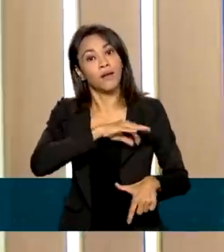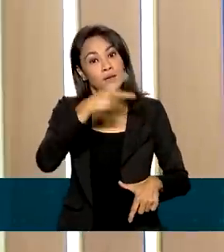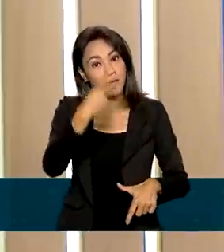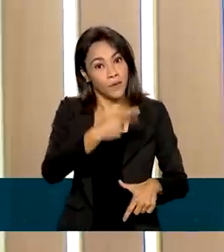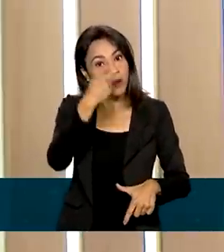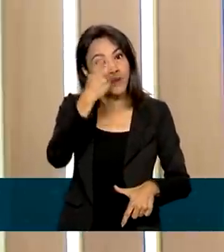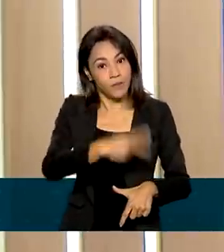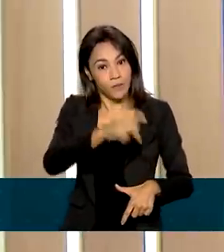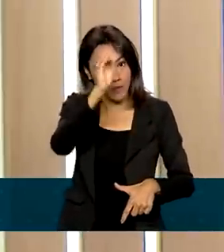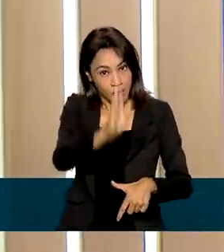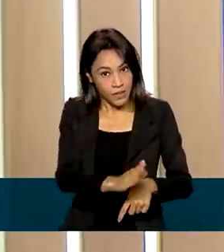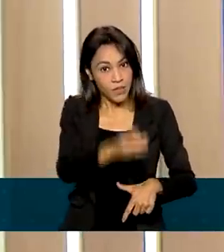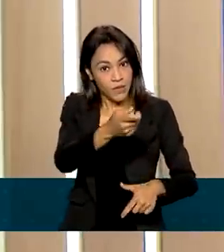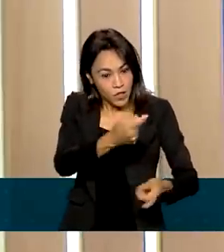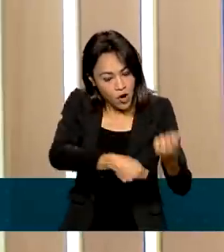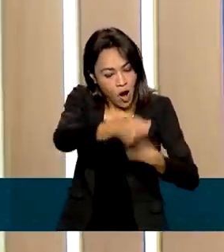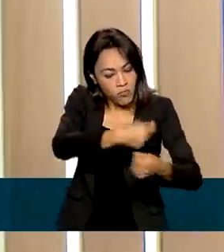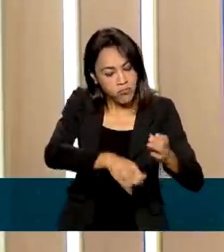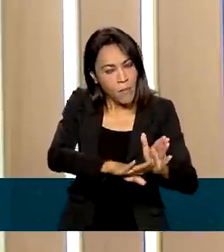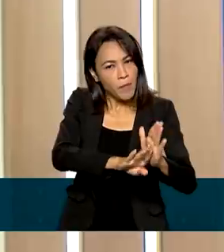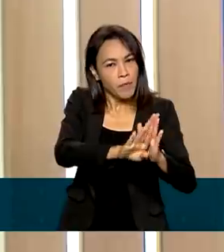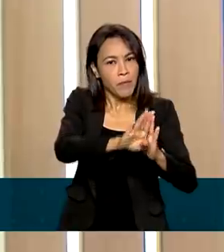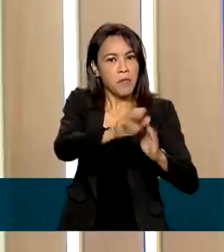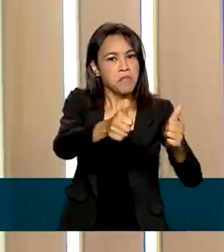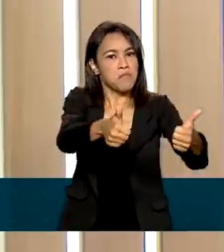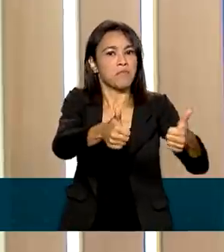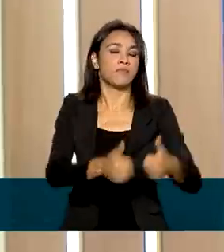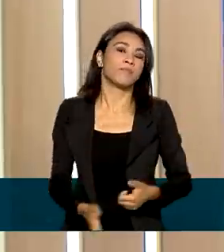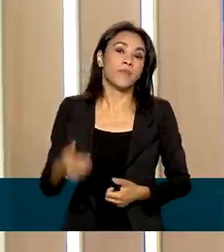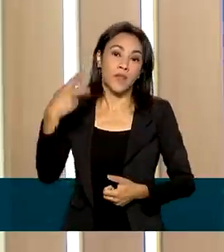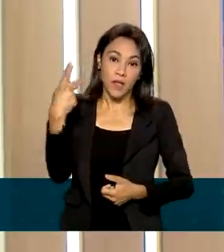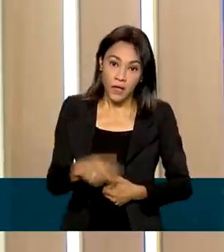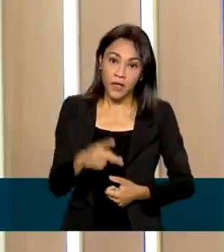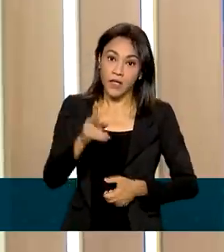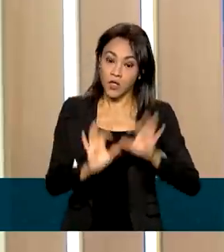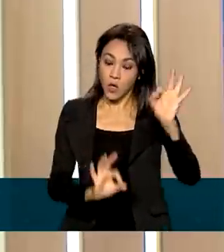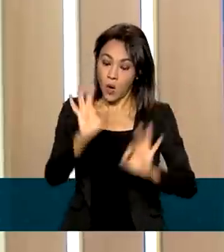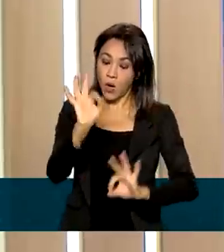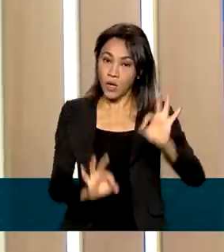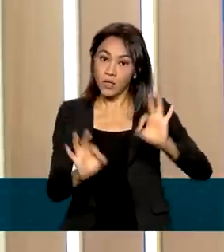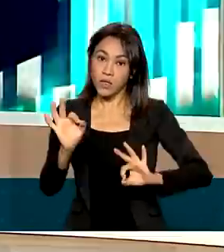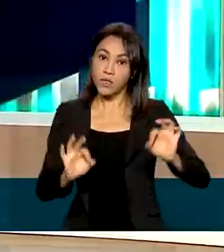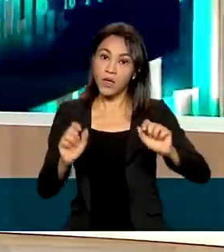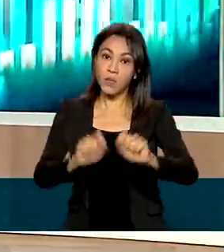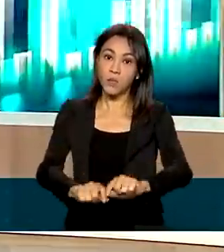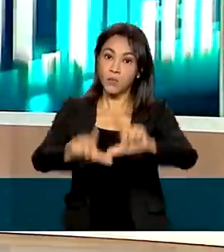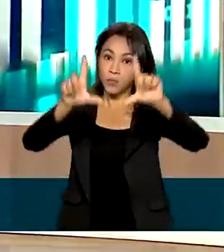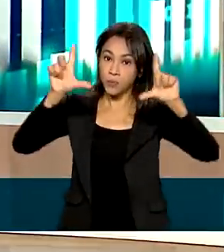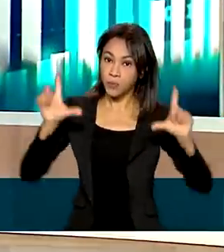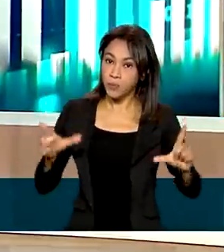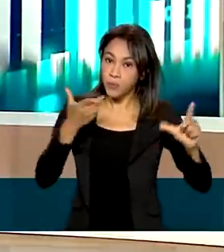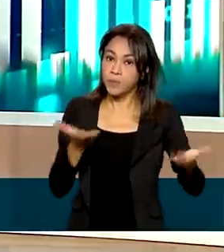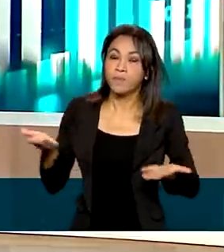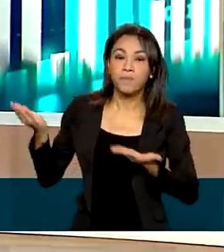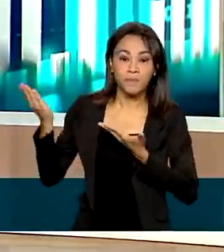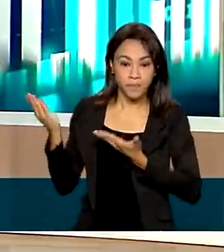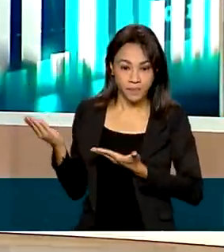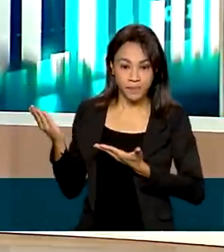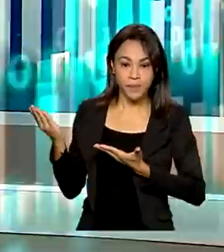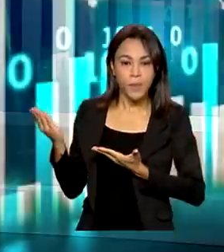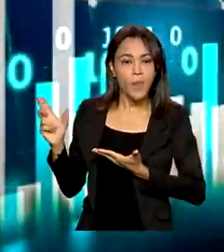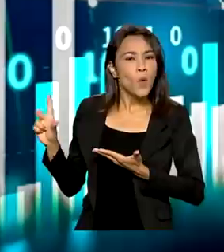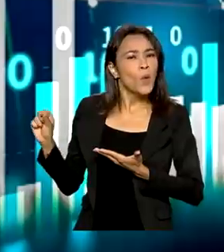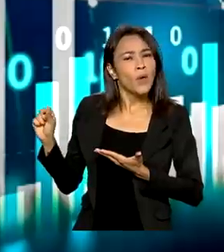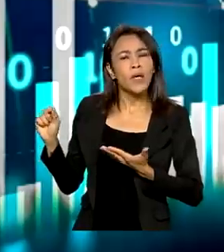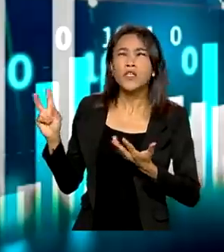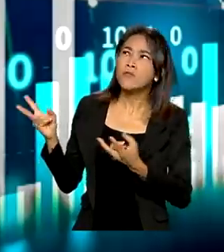Para tratar de um tema tão importante, a nossa equipe de produção fez uma tabela para mostrar o valor dos investimentos envolvidos. Então, o que nós